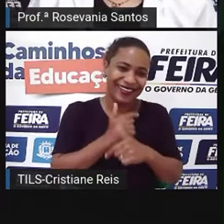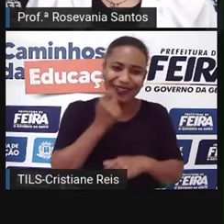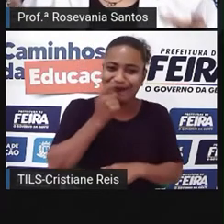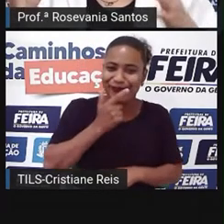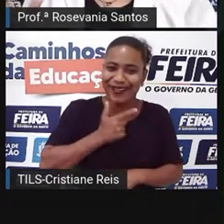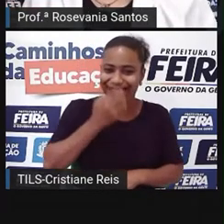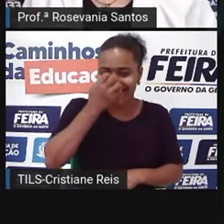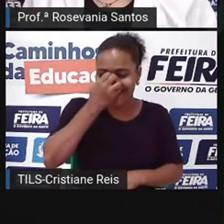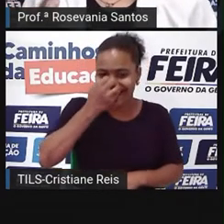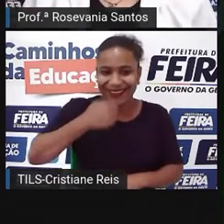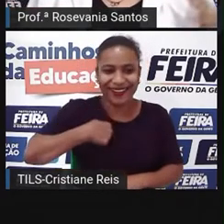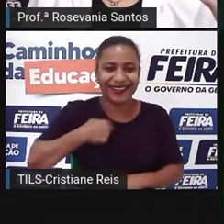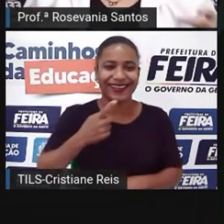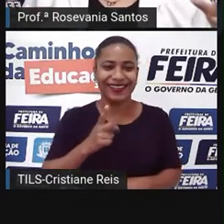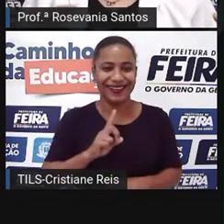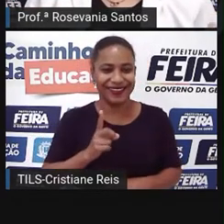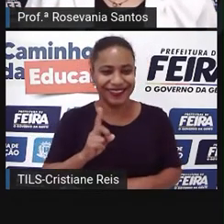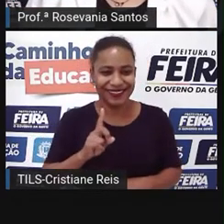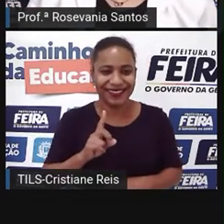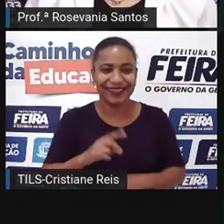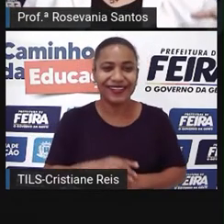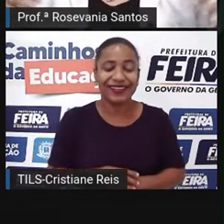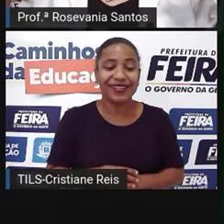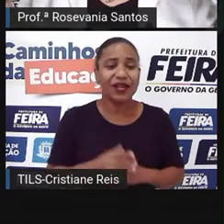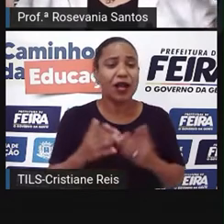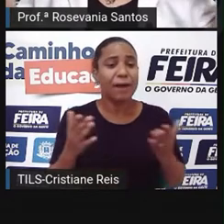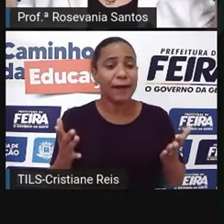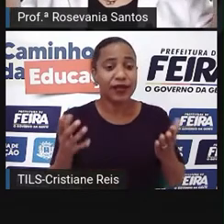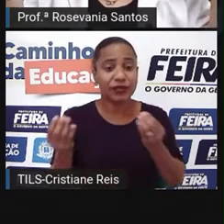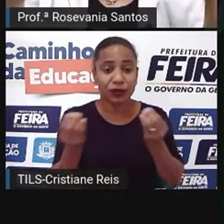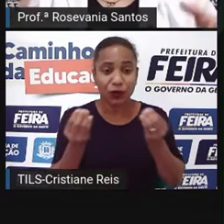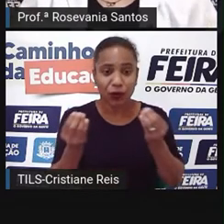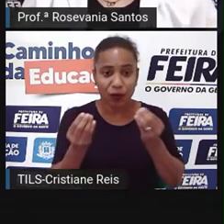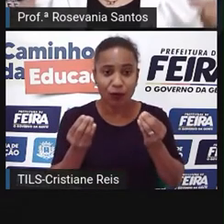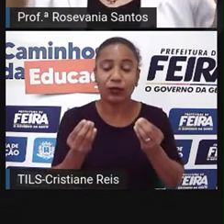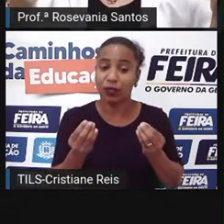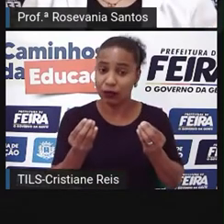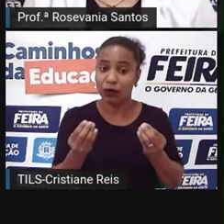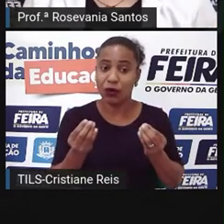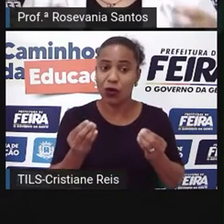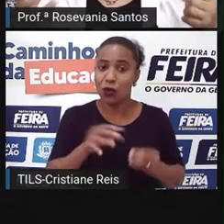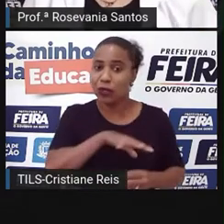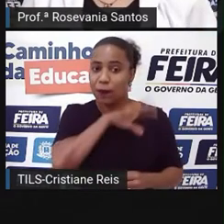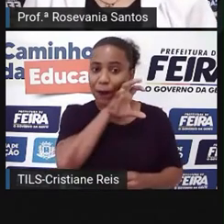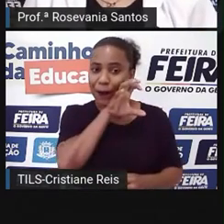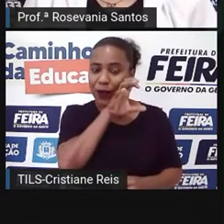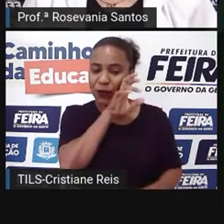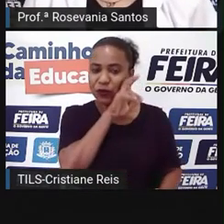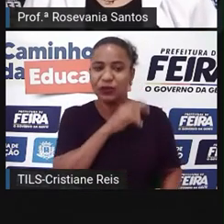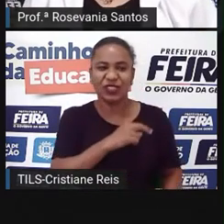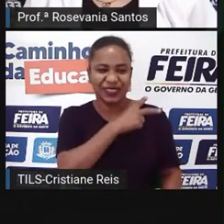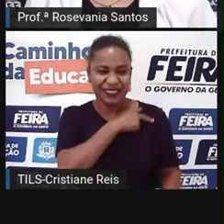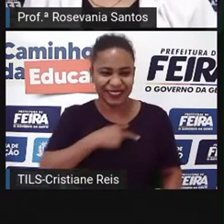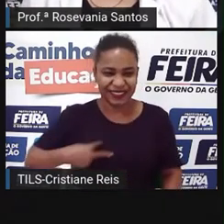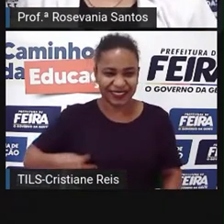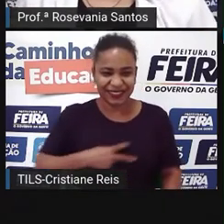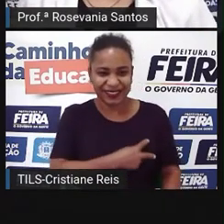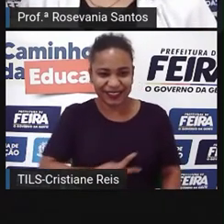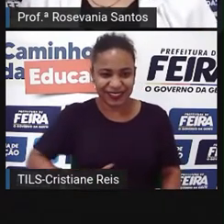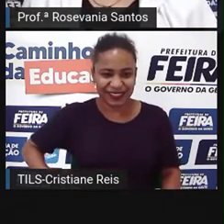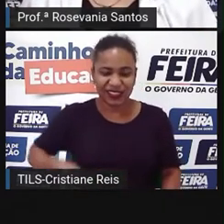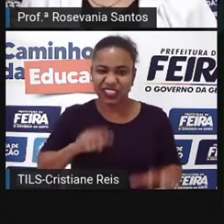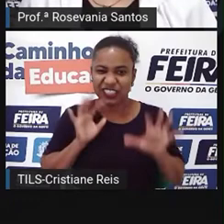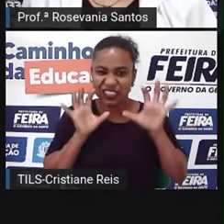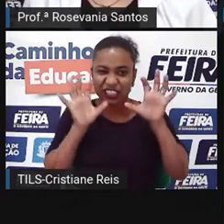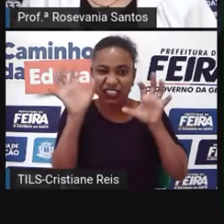pro. Então qual é a ideia de tigre, né? Que a gente tem mesmo. É que aquele animal ágil, que ataca, que... Mas aqui a gente